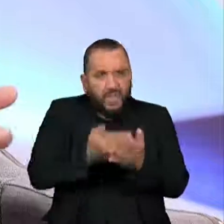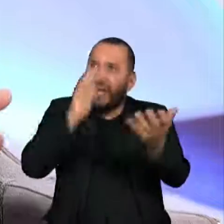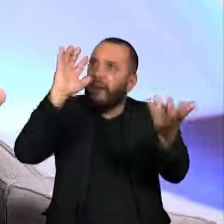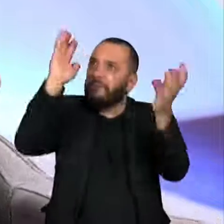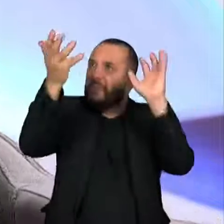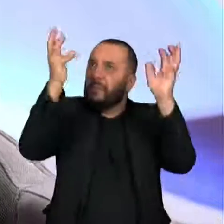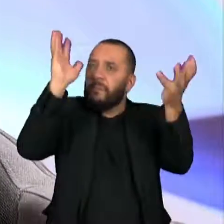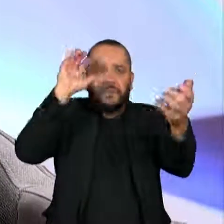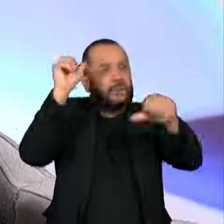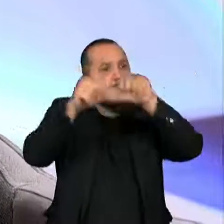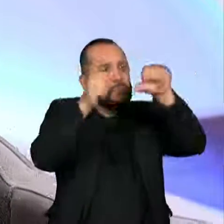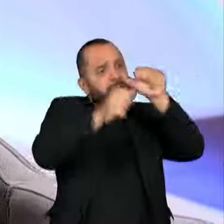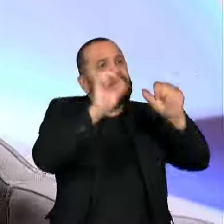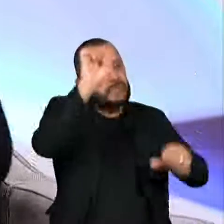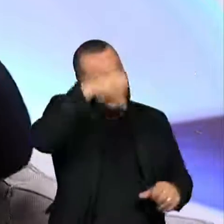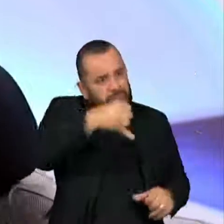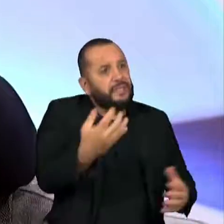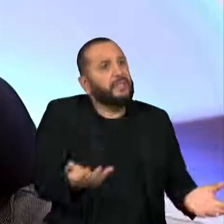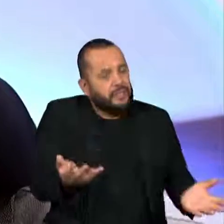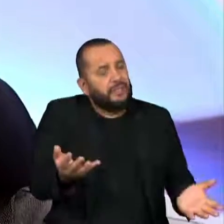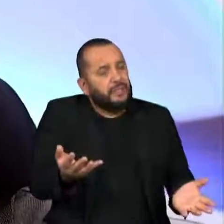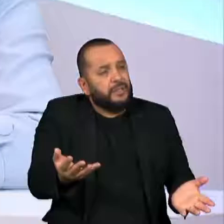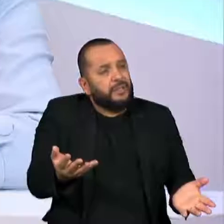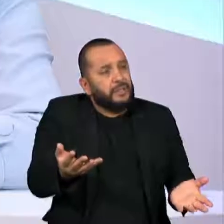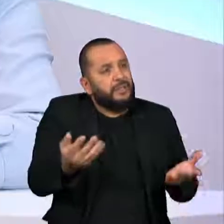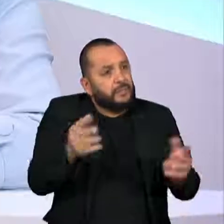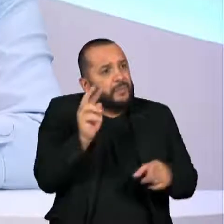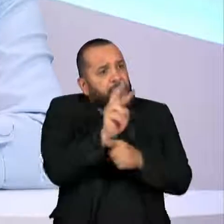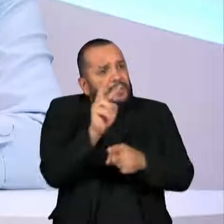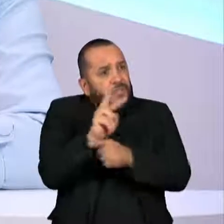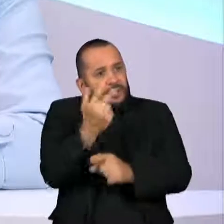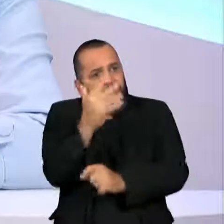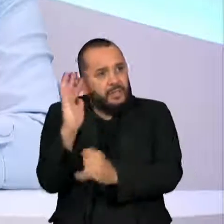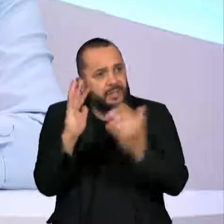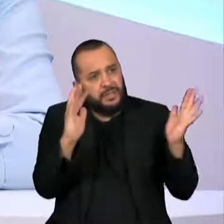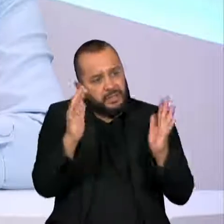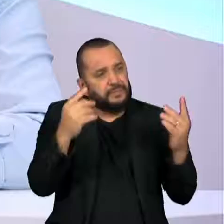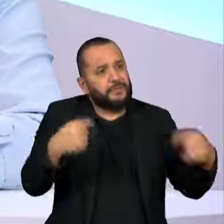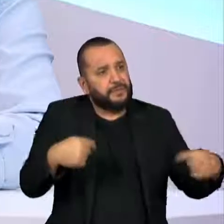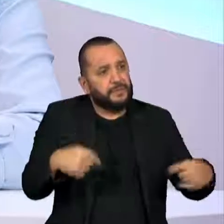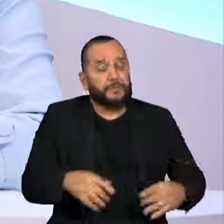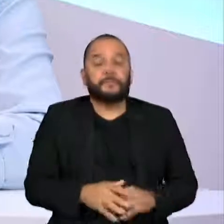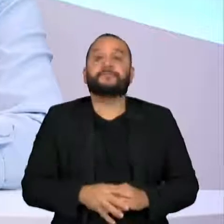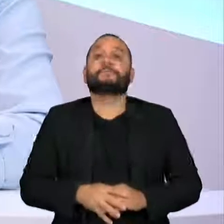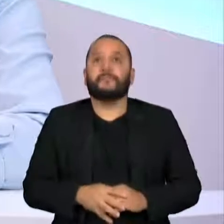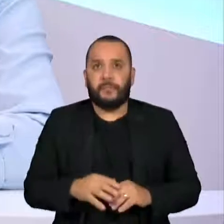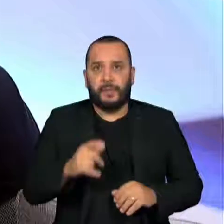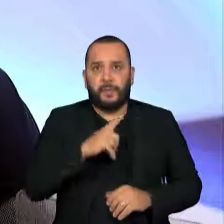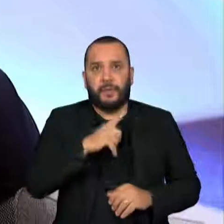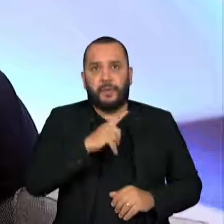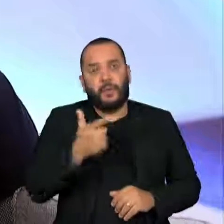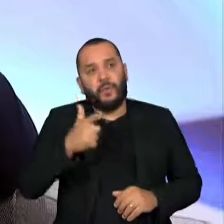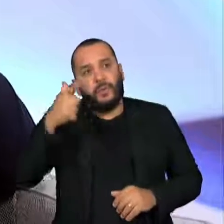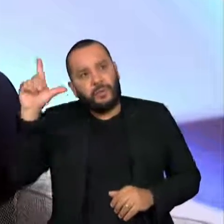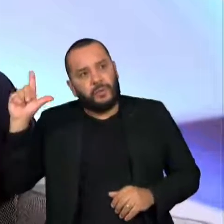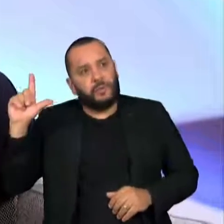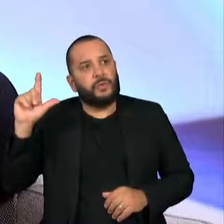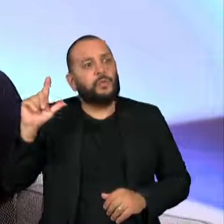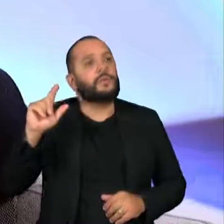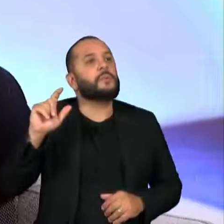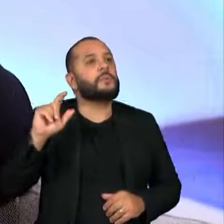Nacional para Código de Paulo. O outro aspecto que eu acho importante, eu sempre defendi uma lei